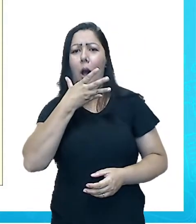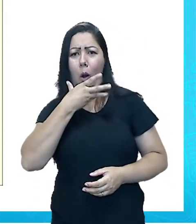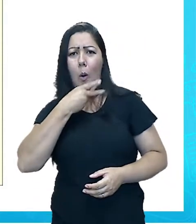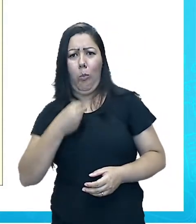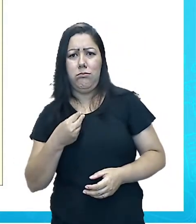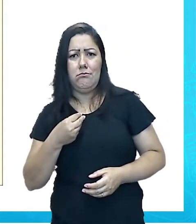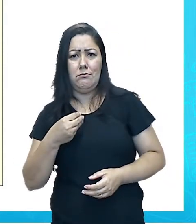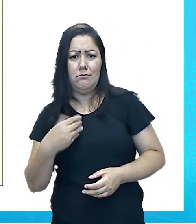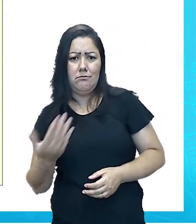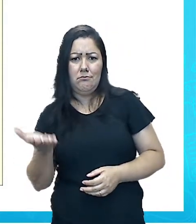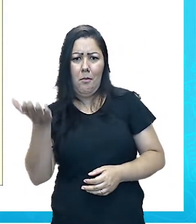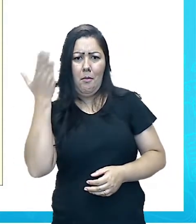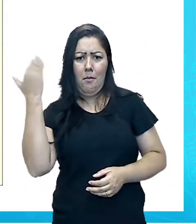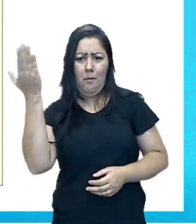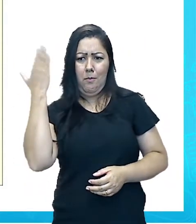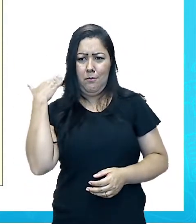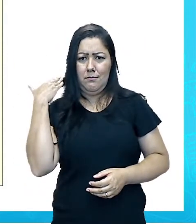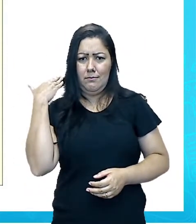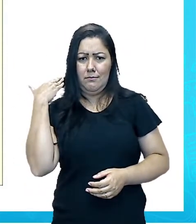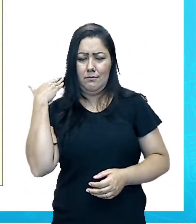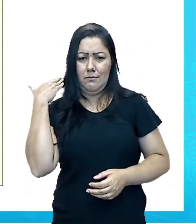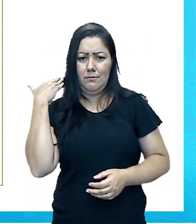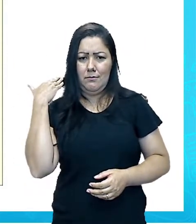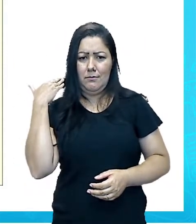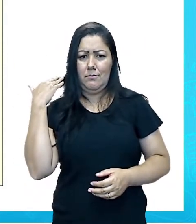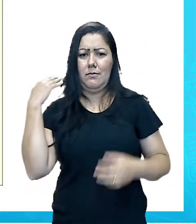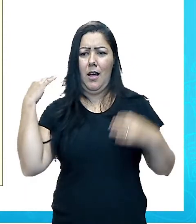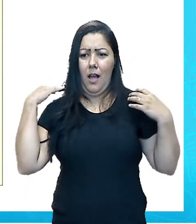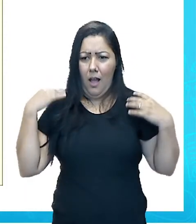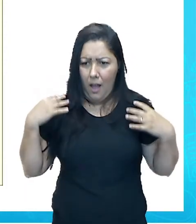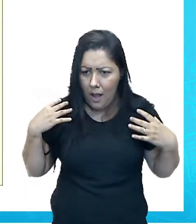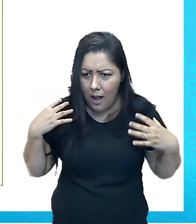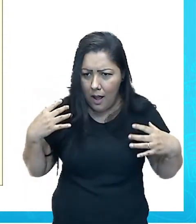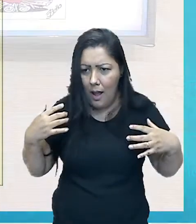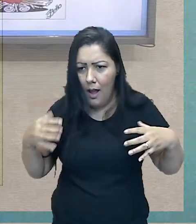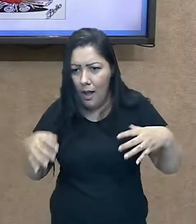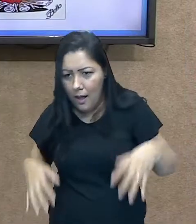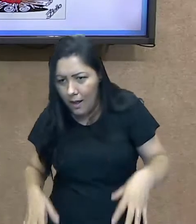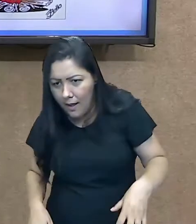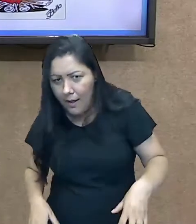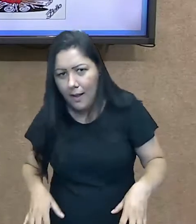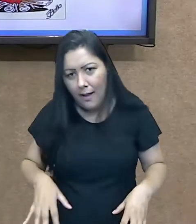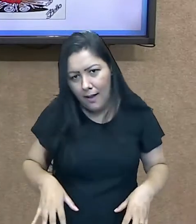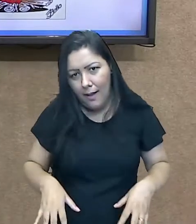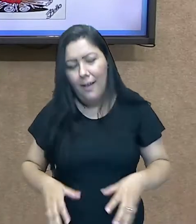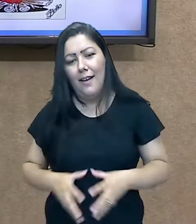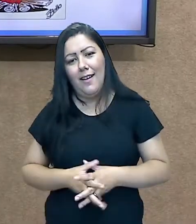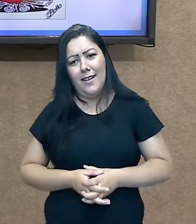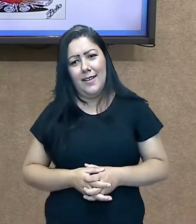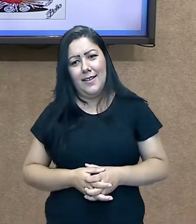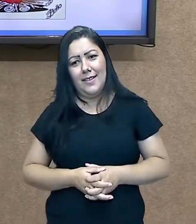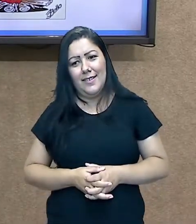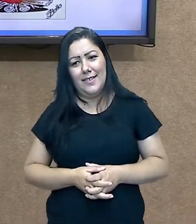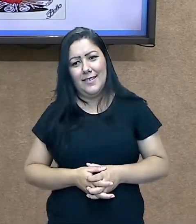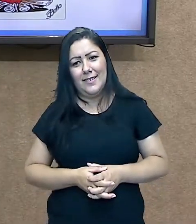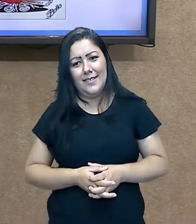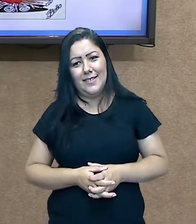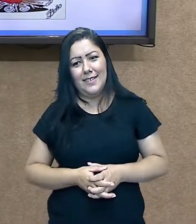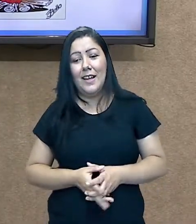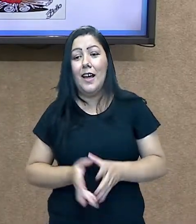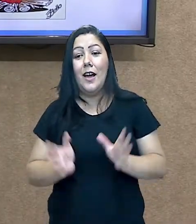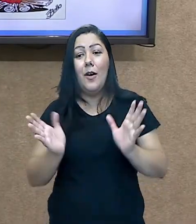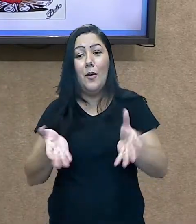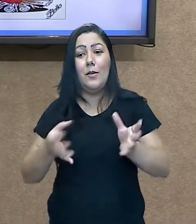Porque está nas minhas mãos e está nas suas mãos como nós vamos fazer com esse planeta.